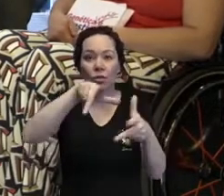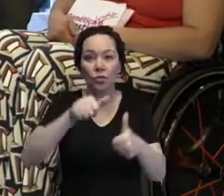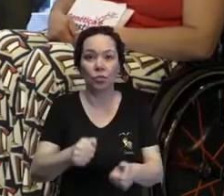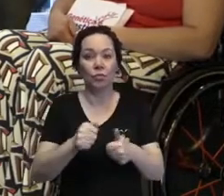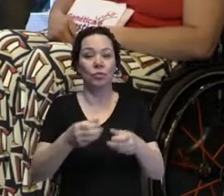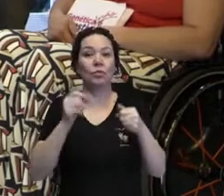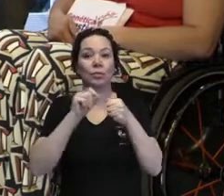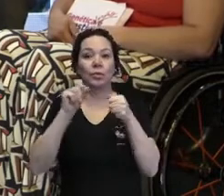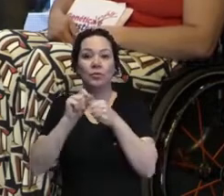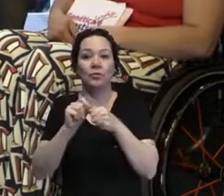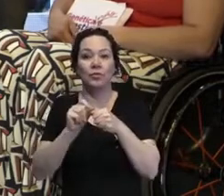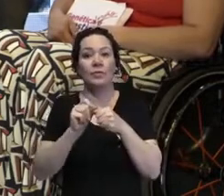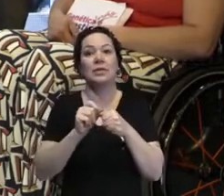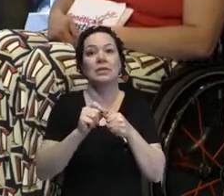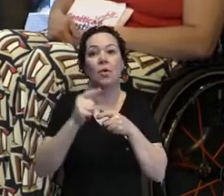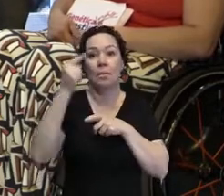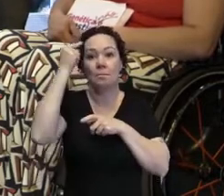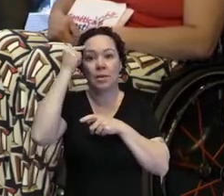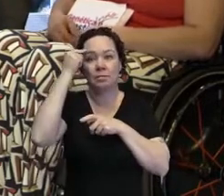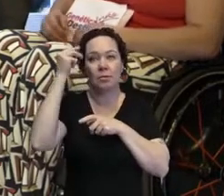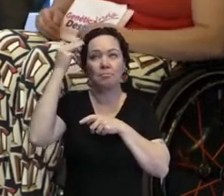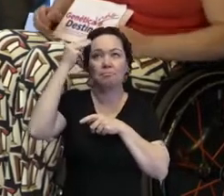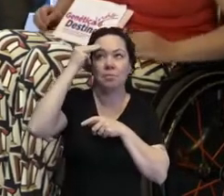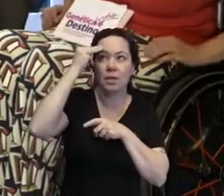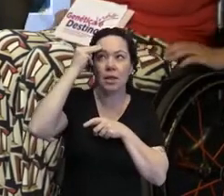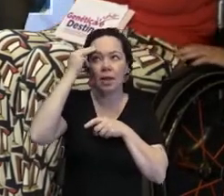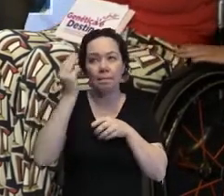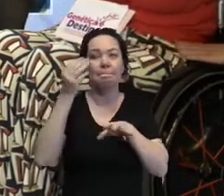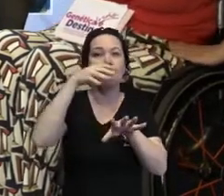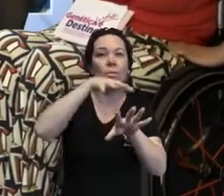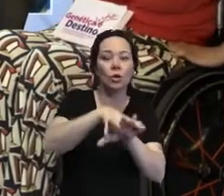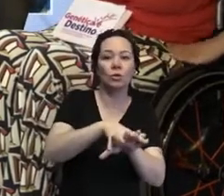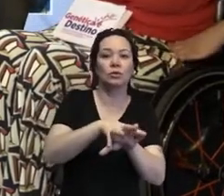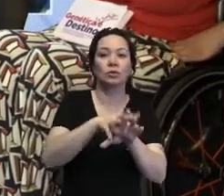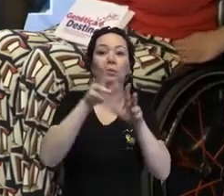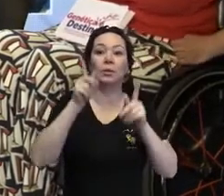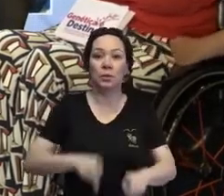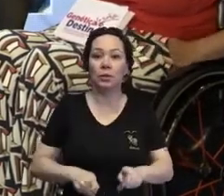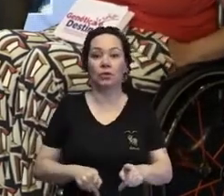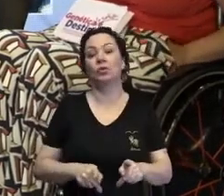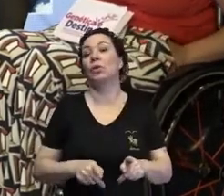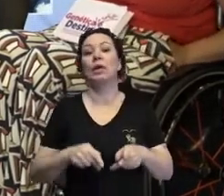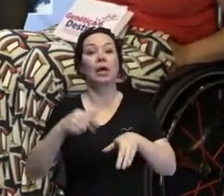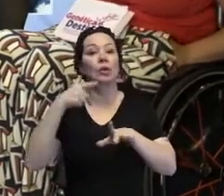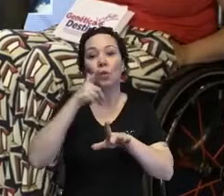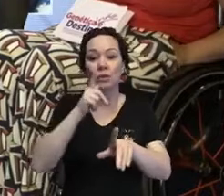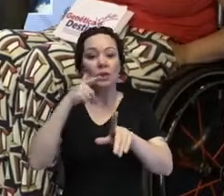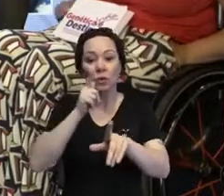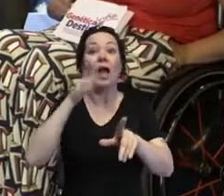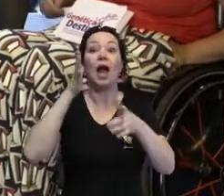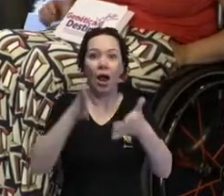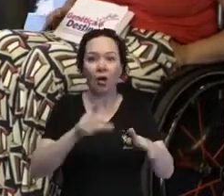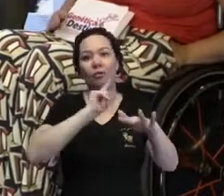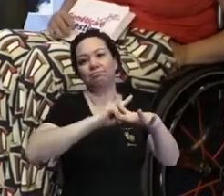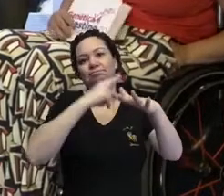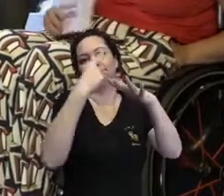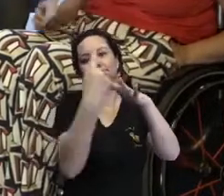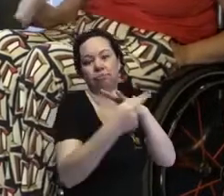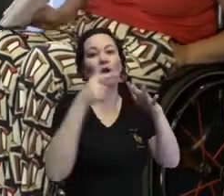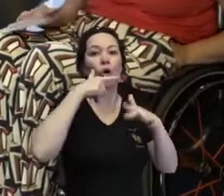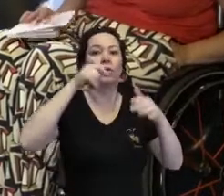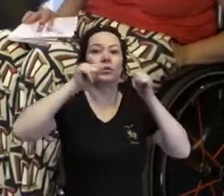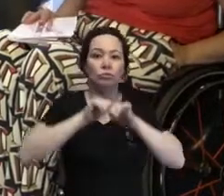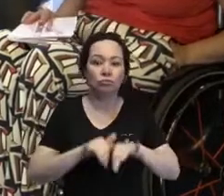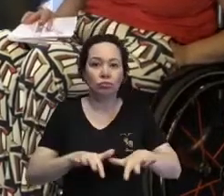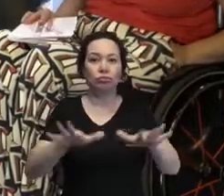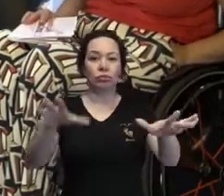mentalidade mais inclusiva para uma galera que eu consegui alcançar através das minhas redes. E é o que eu tenho feito, eu